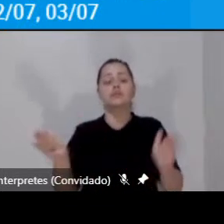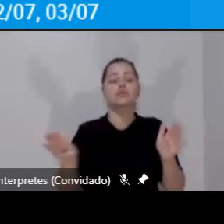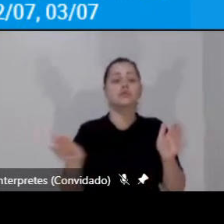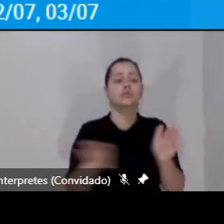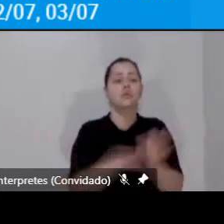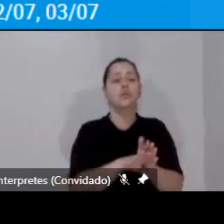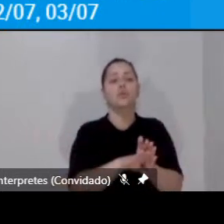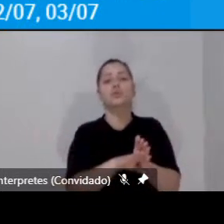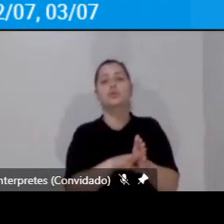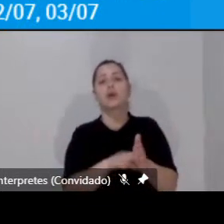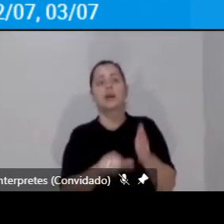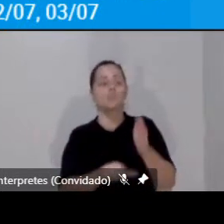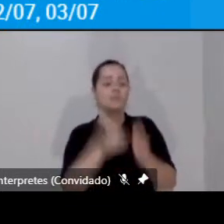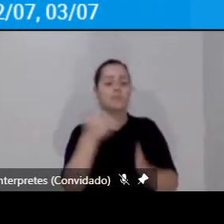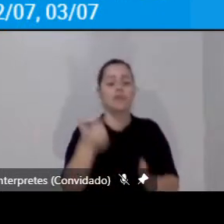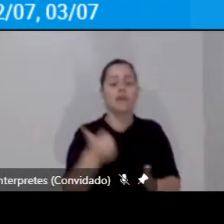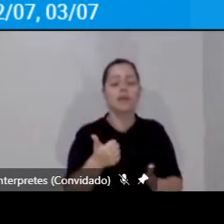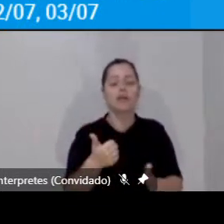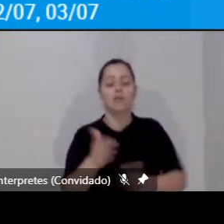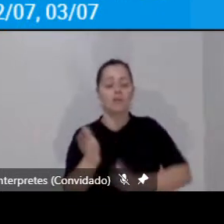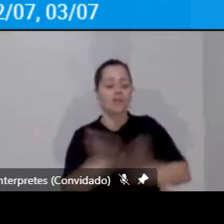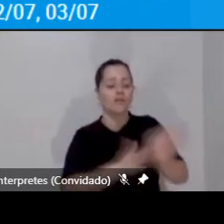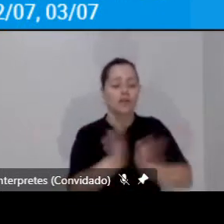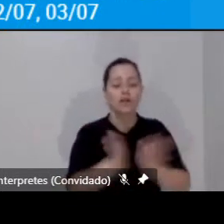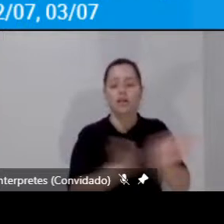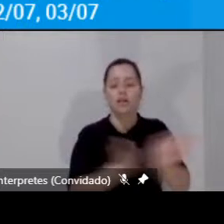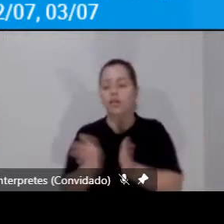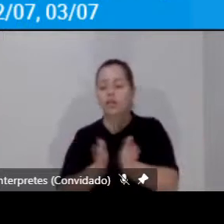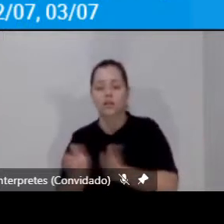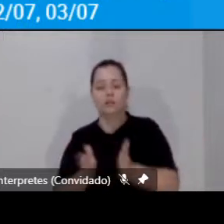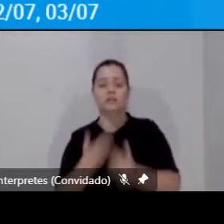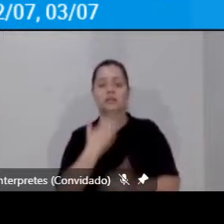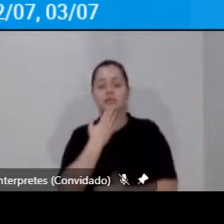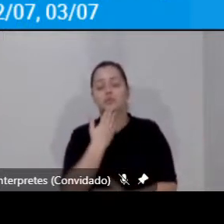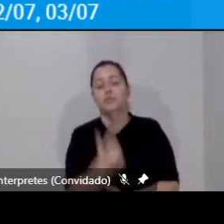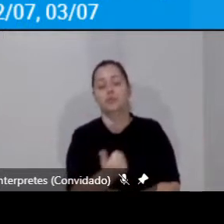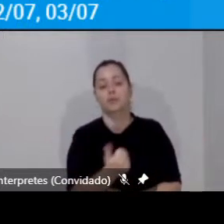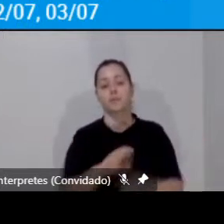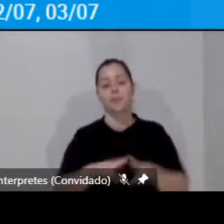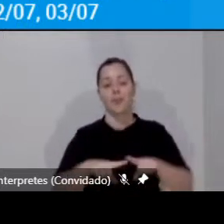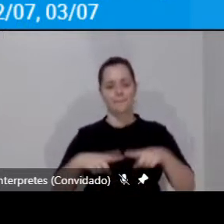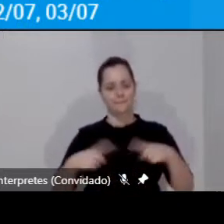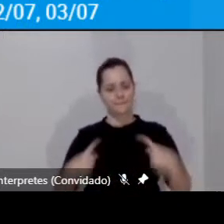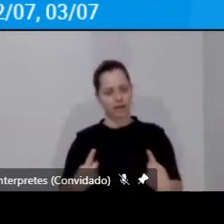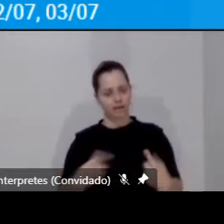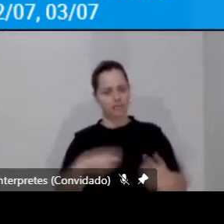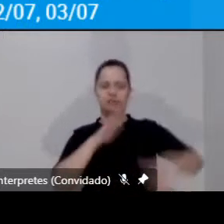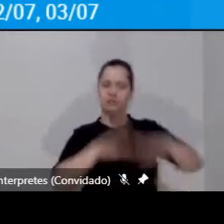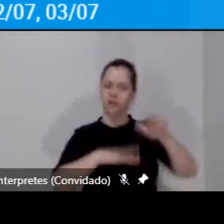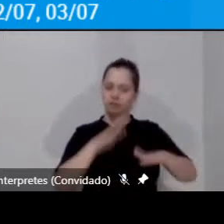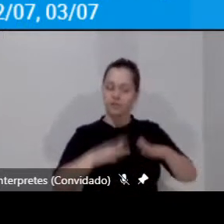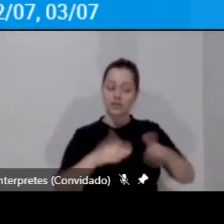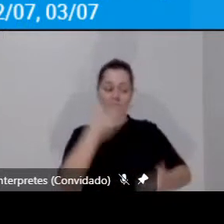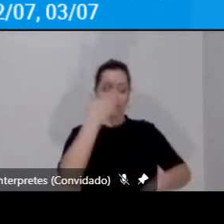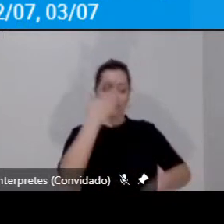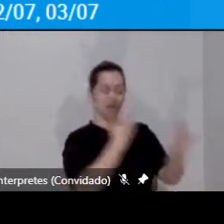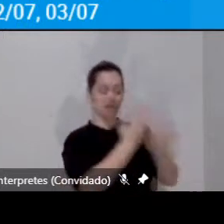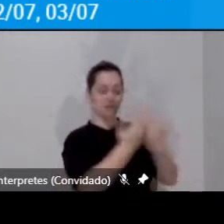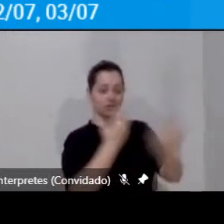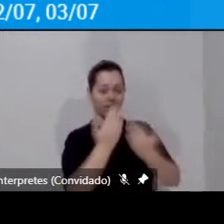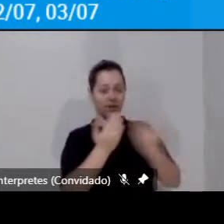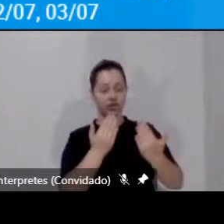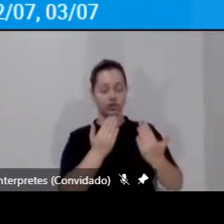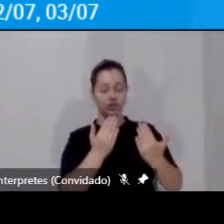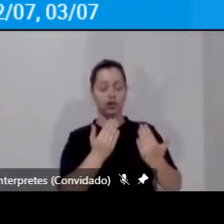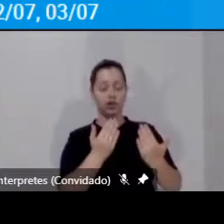essa flexibilidade toda. Mas, talvez, frente às implicações que o automóvel